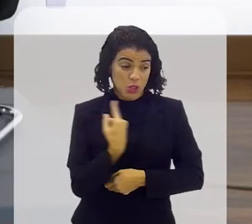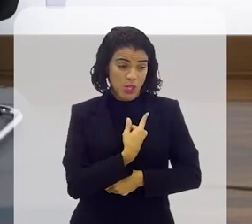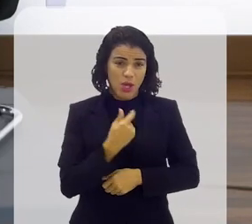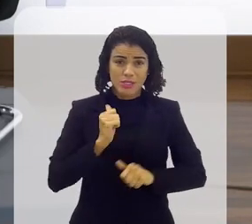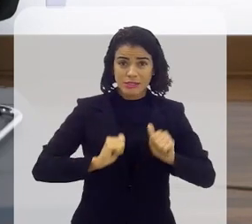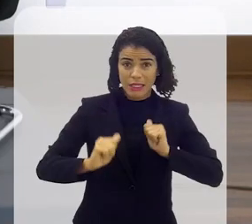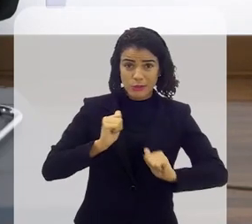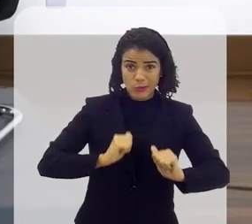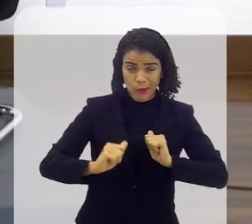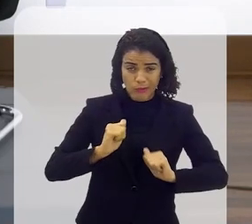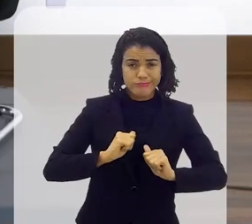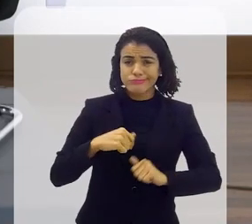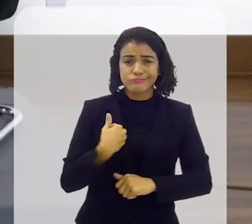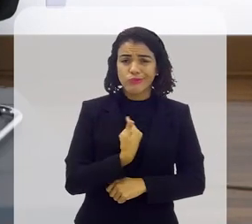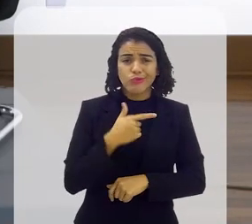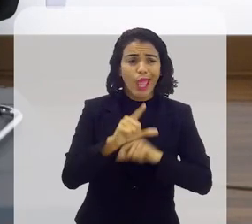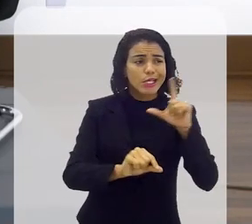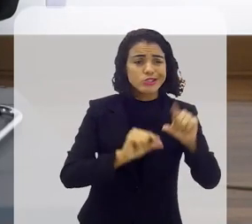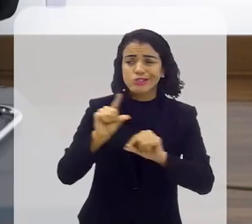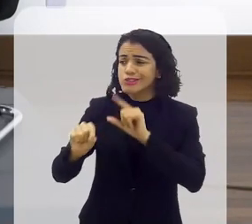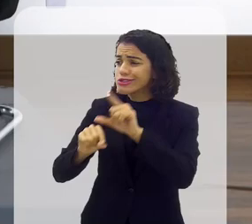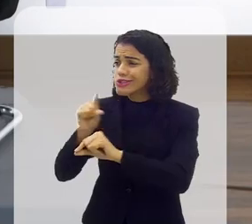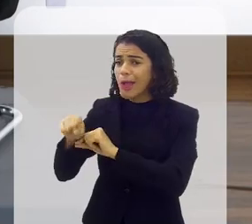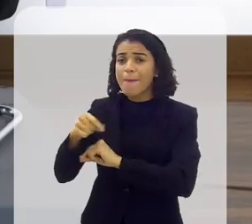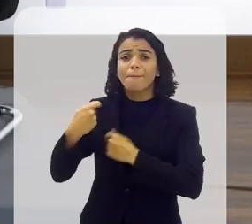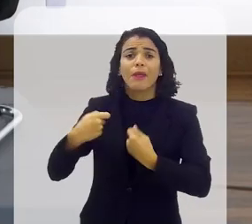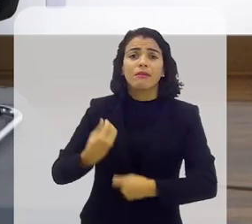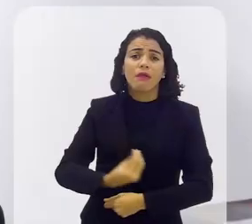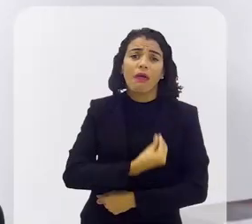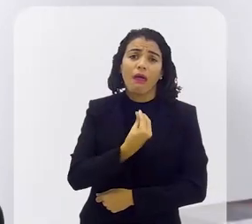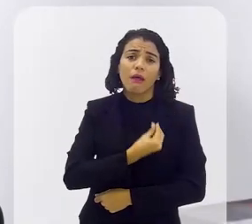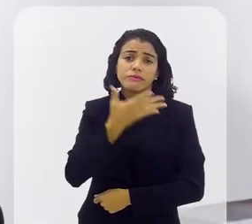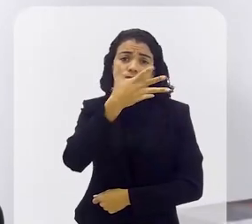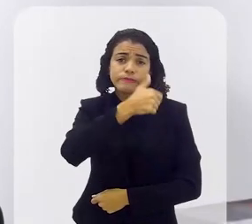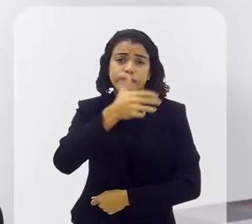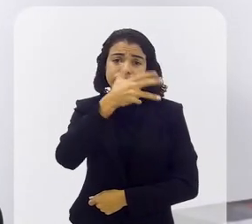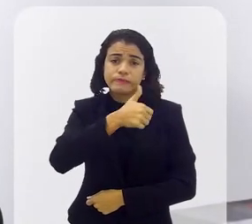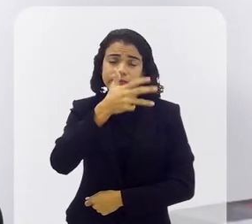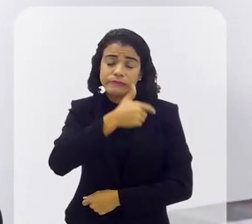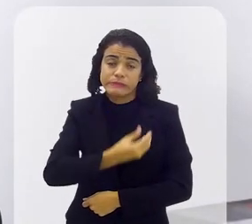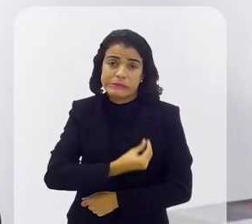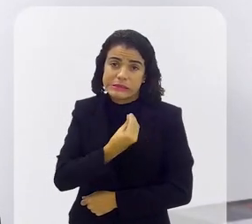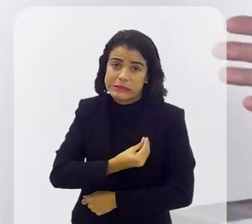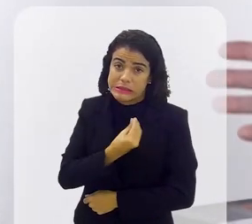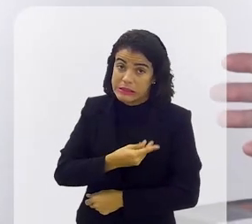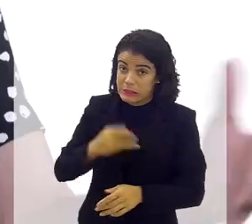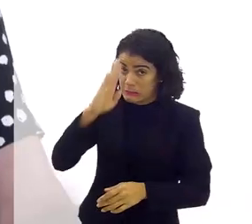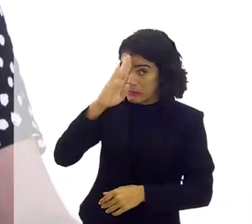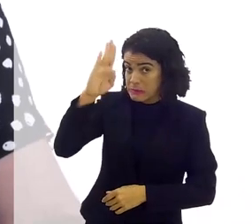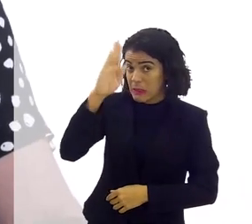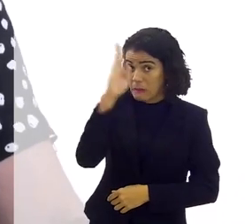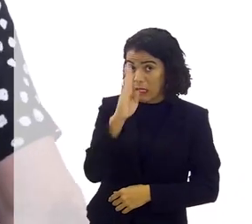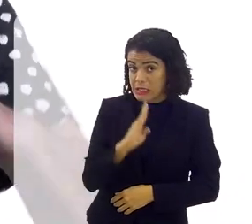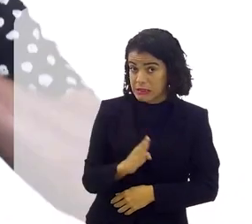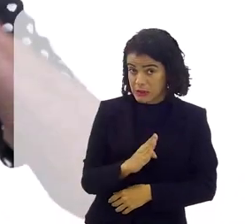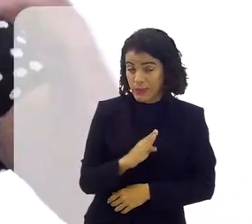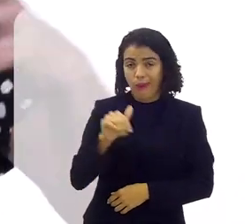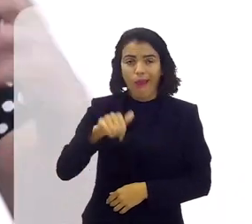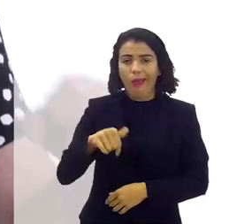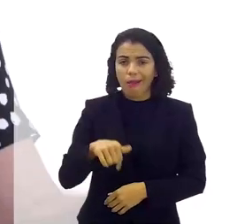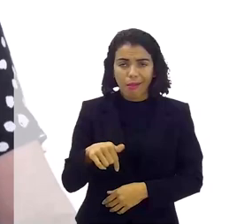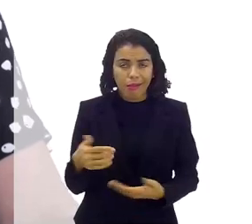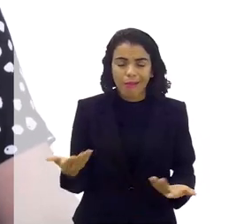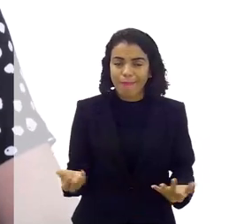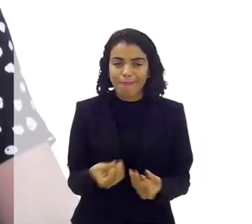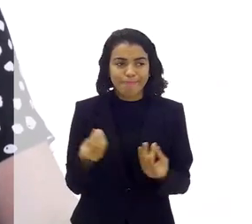atores a gente não tem muita escolha a gente precisa sobreviver certo principalmente no Brasil que tem uma